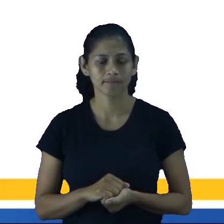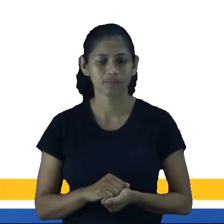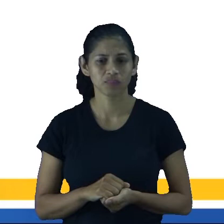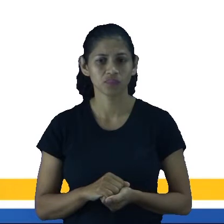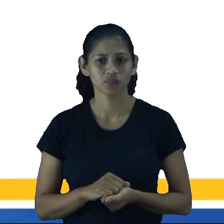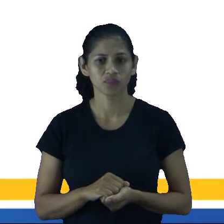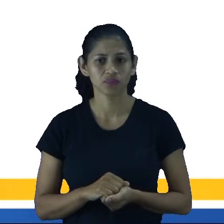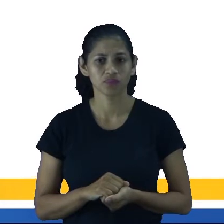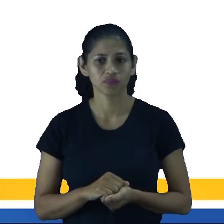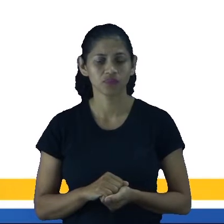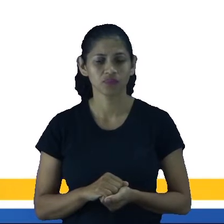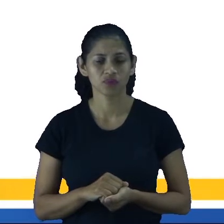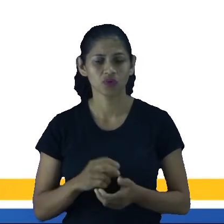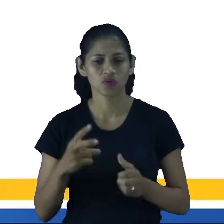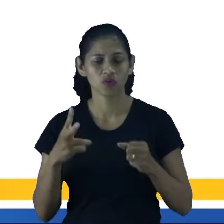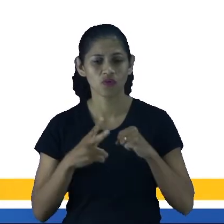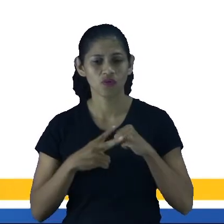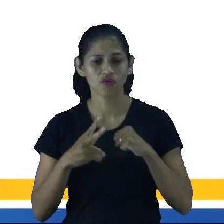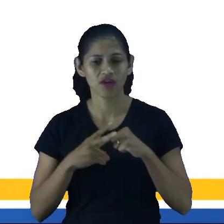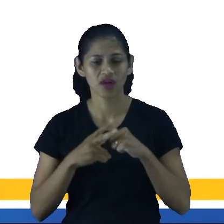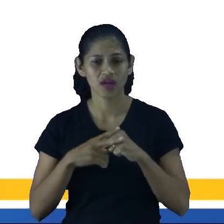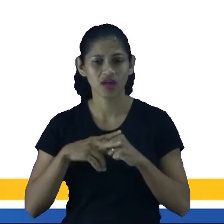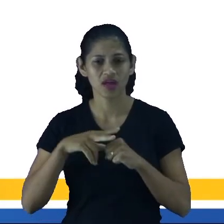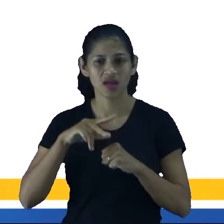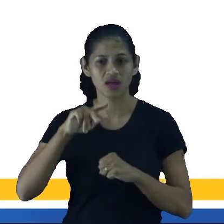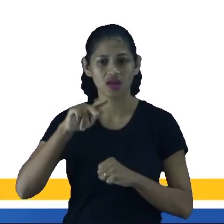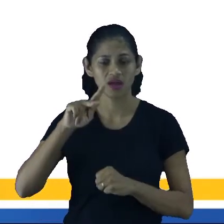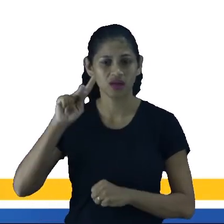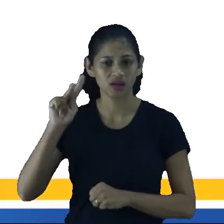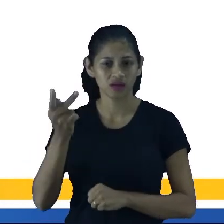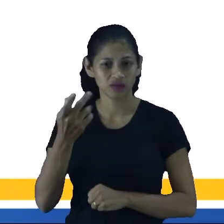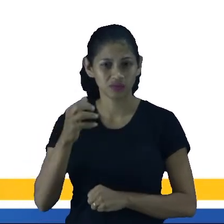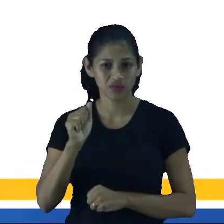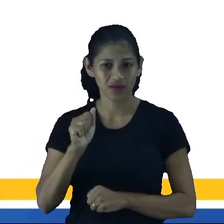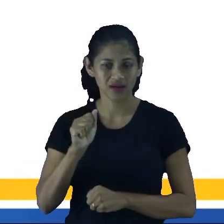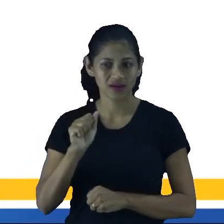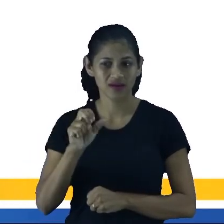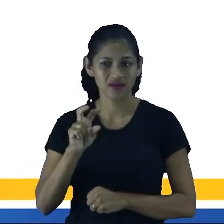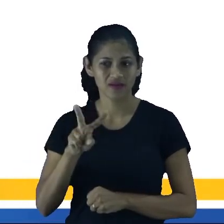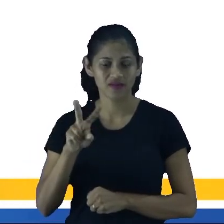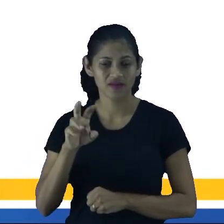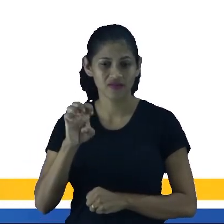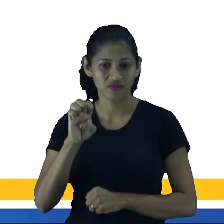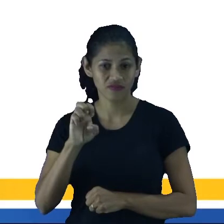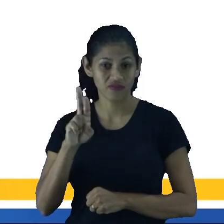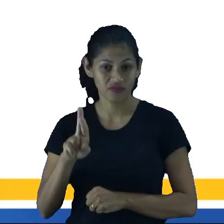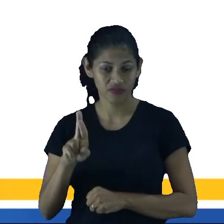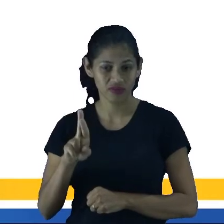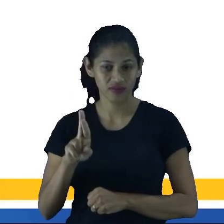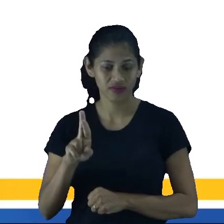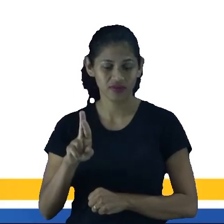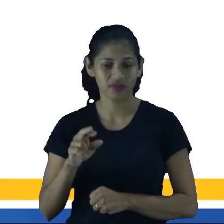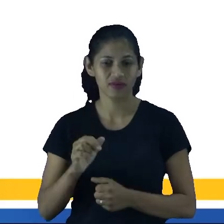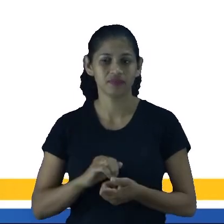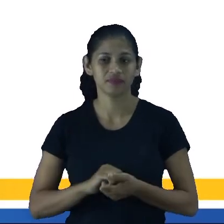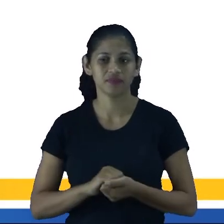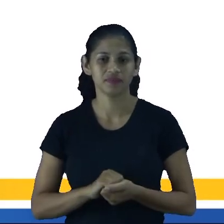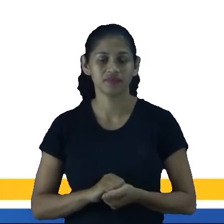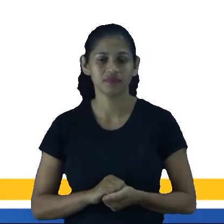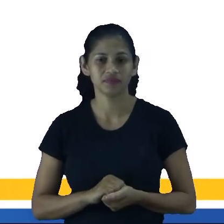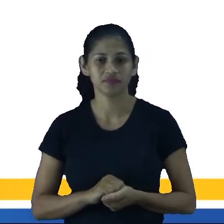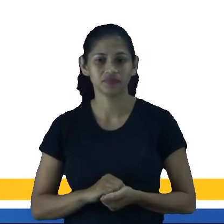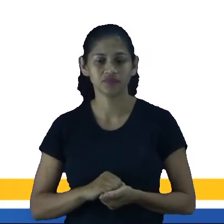né? O verbo haver no sentido de existir, né? Então, hay una maçana, né?